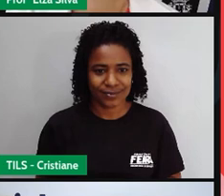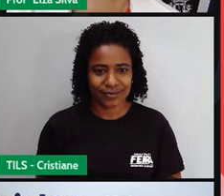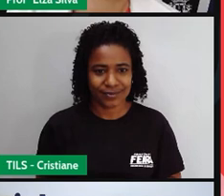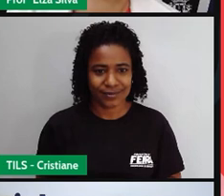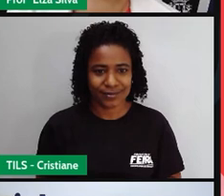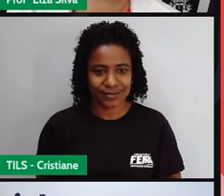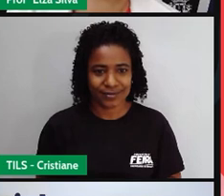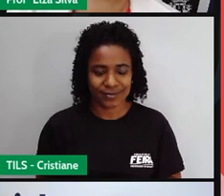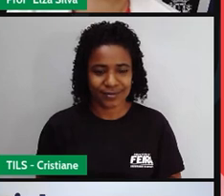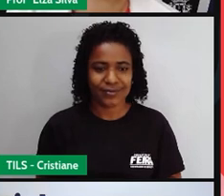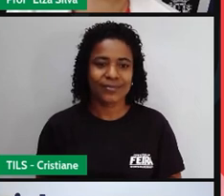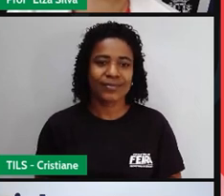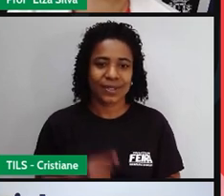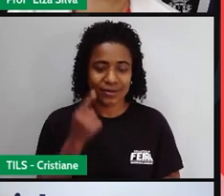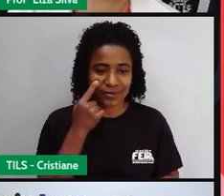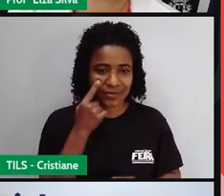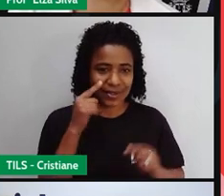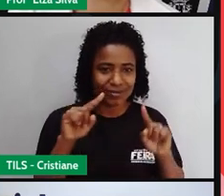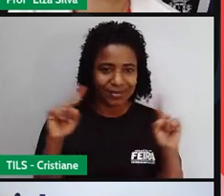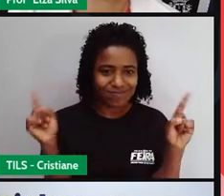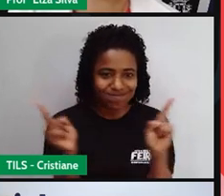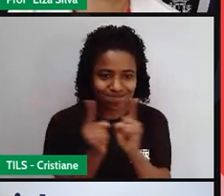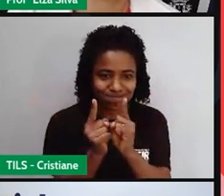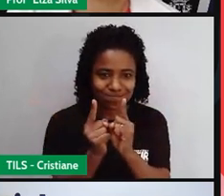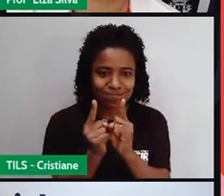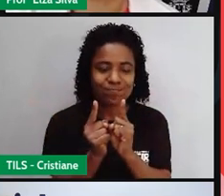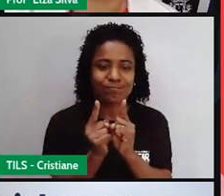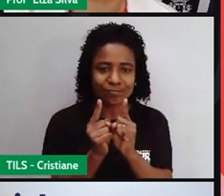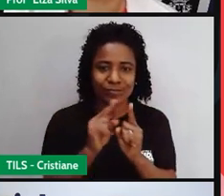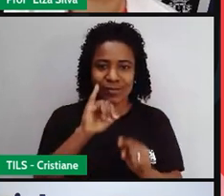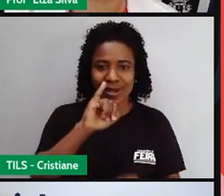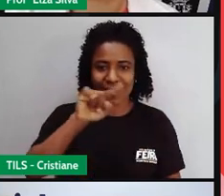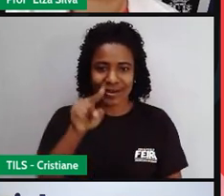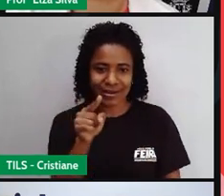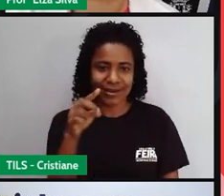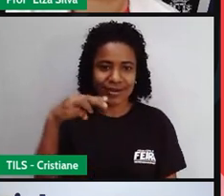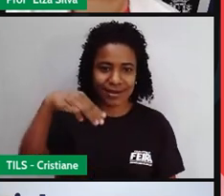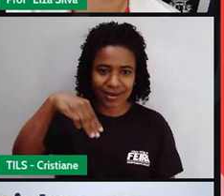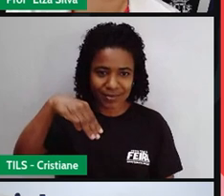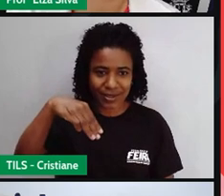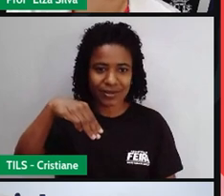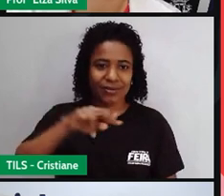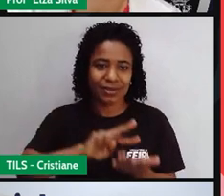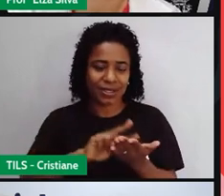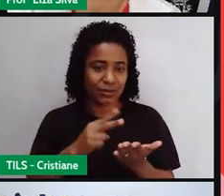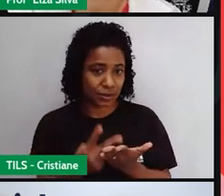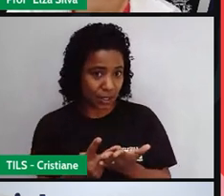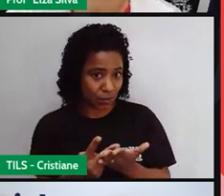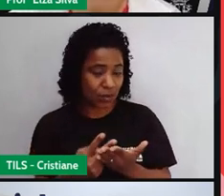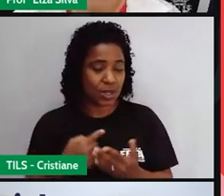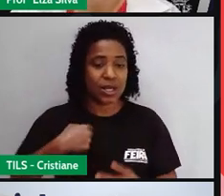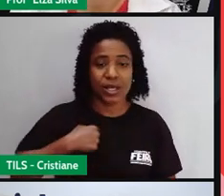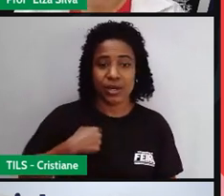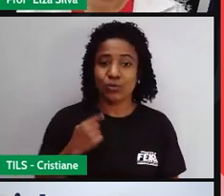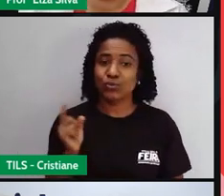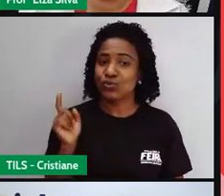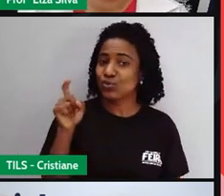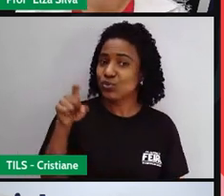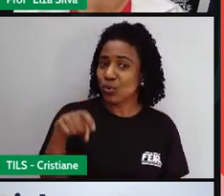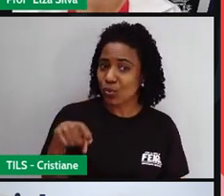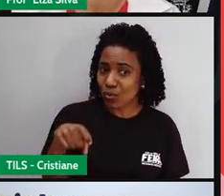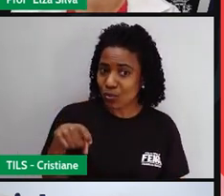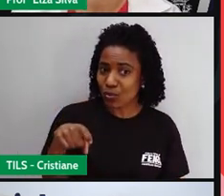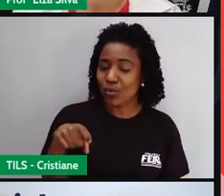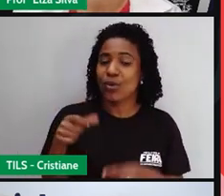forma contracta do am, né, do I am, o eu sou ou eu estou. Então, I'm in